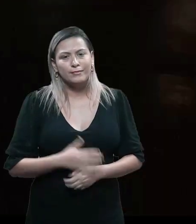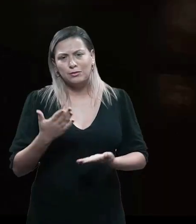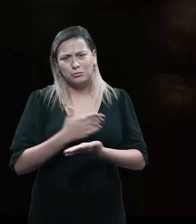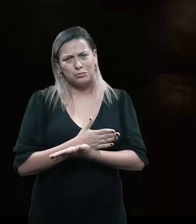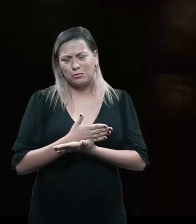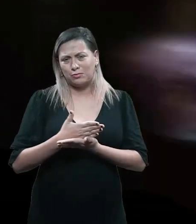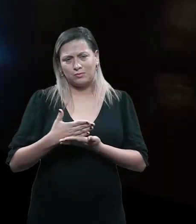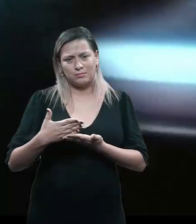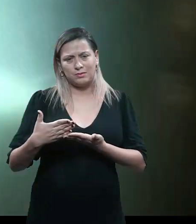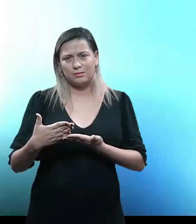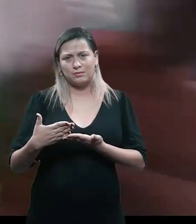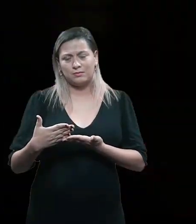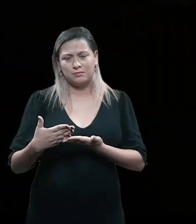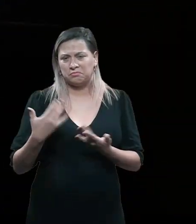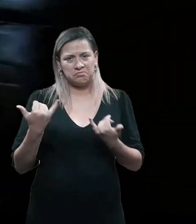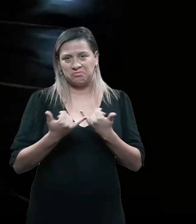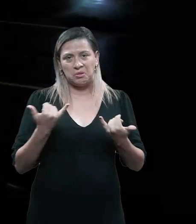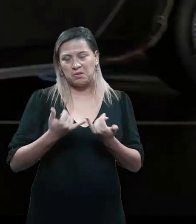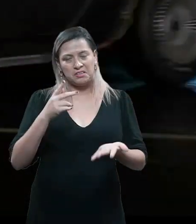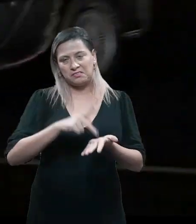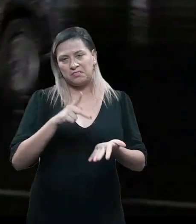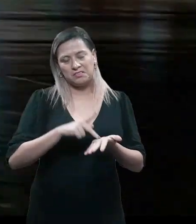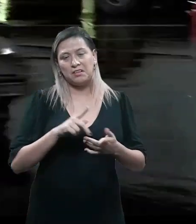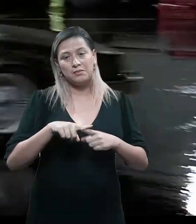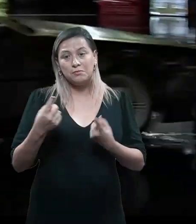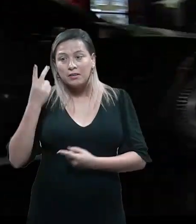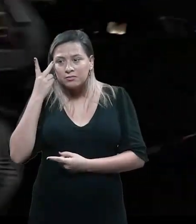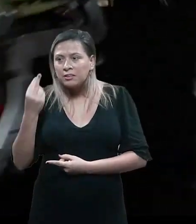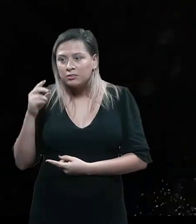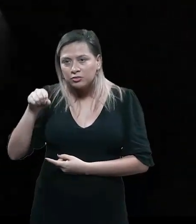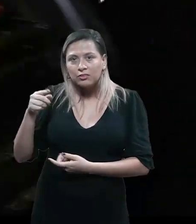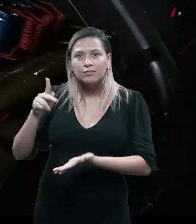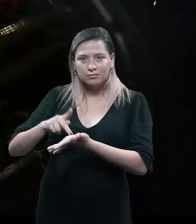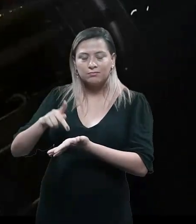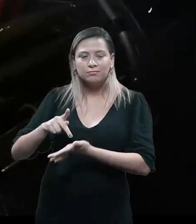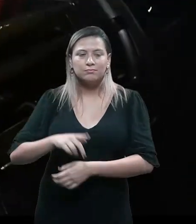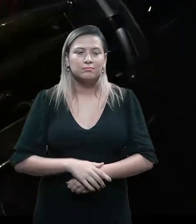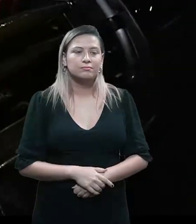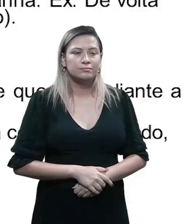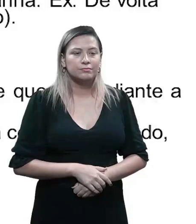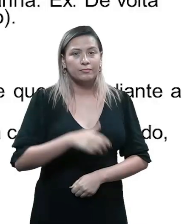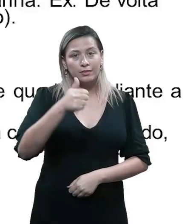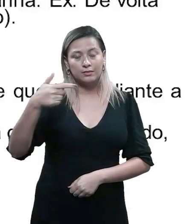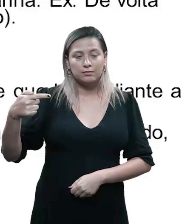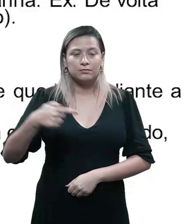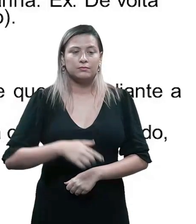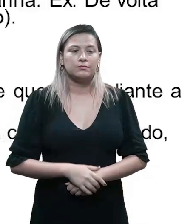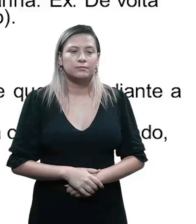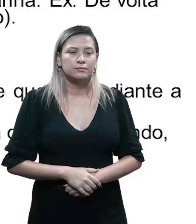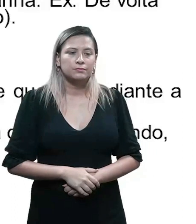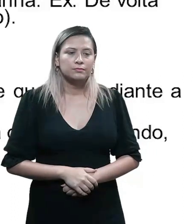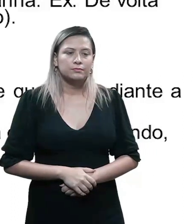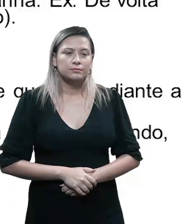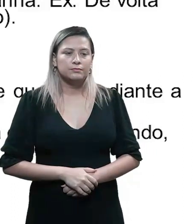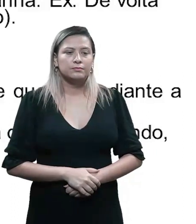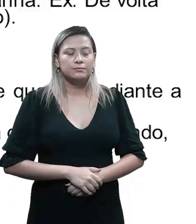não é nada, não parece verdade, mas que na história é verdade. A décima sétima